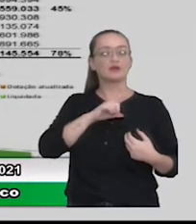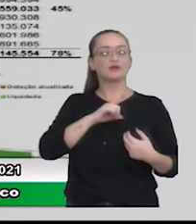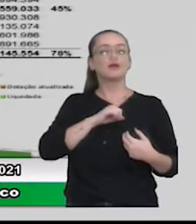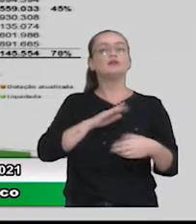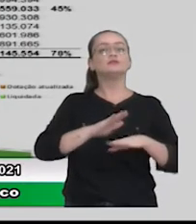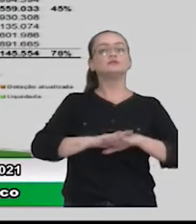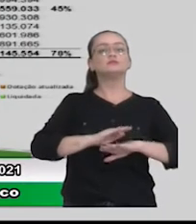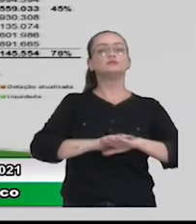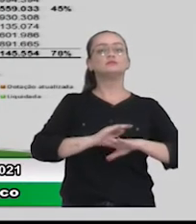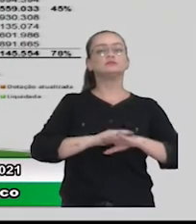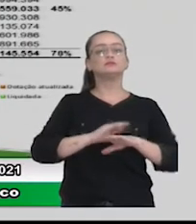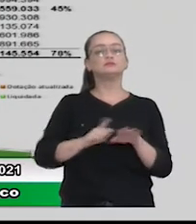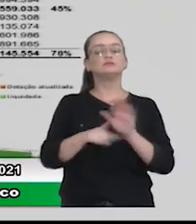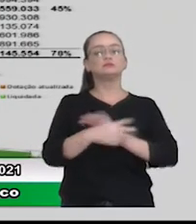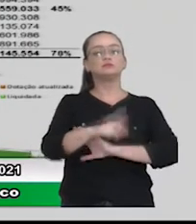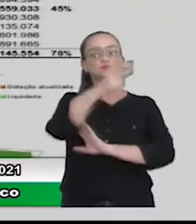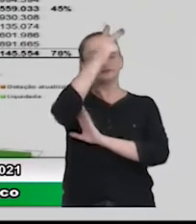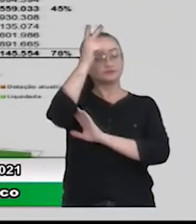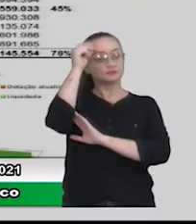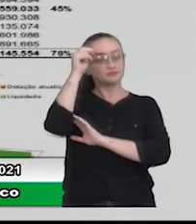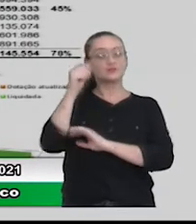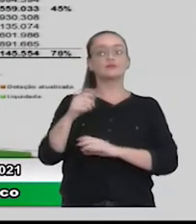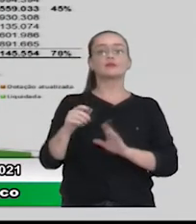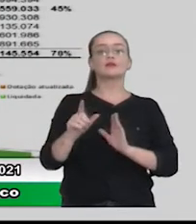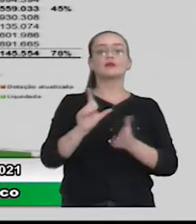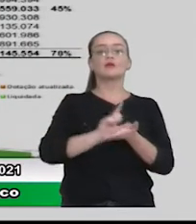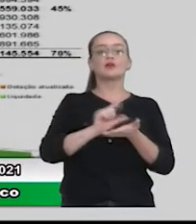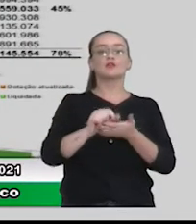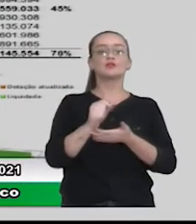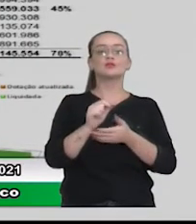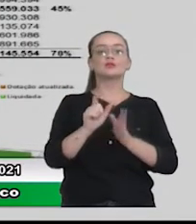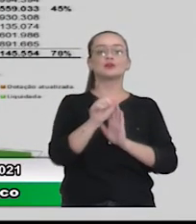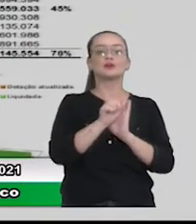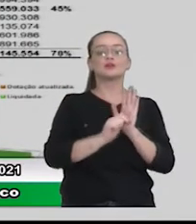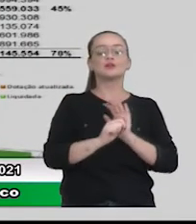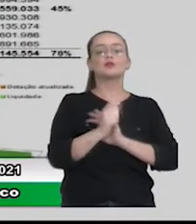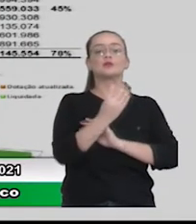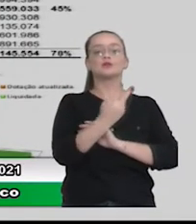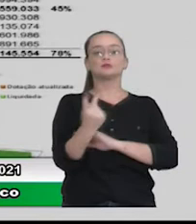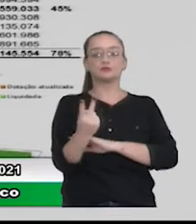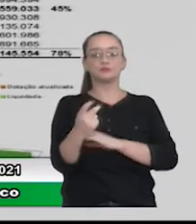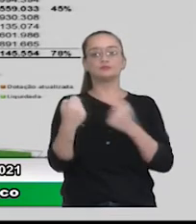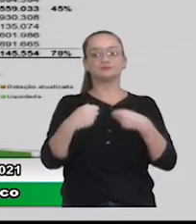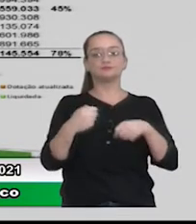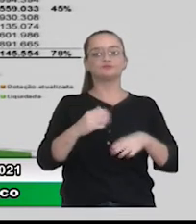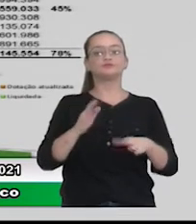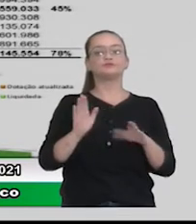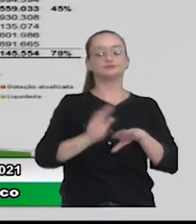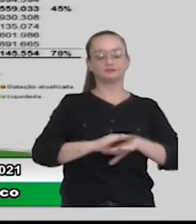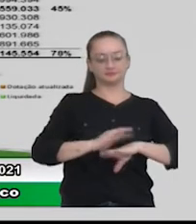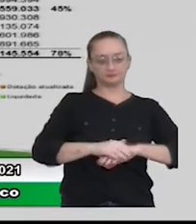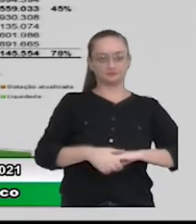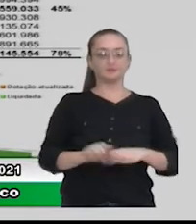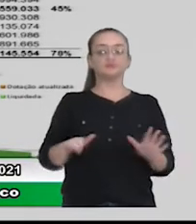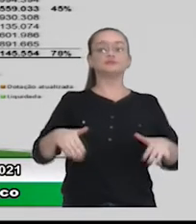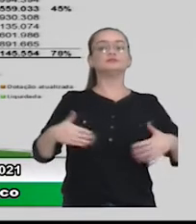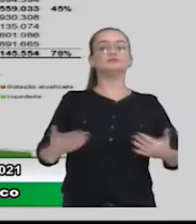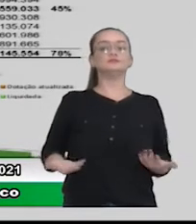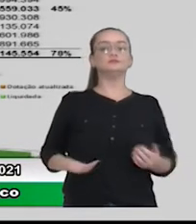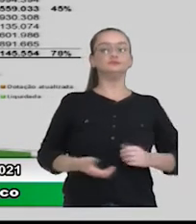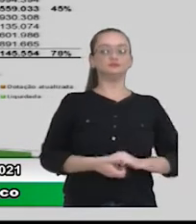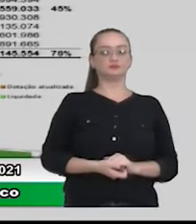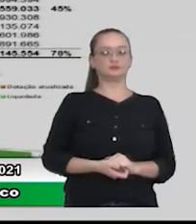do próprio prefeito, que é o artigo 42, que ele tinha que ser cumprido também. Então, a gente conseguiu